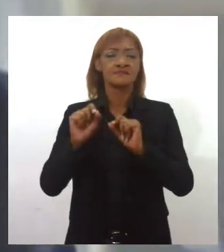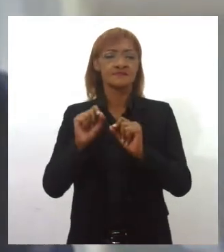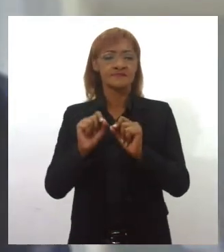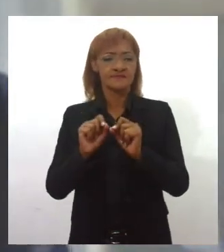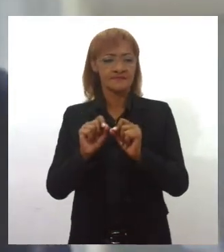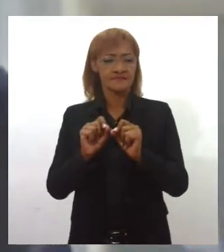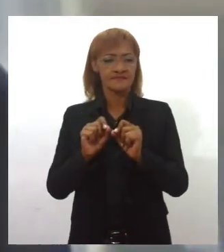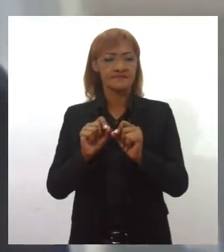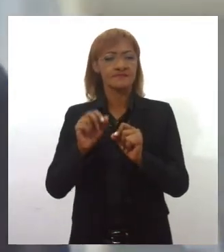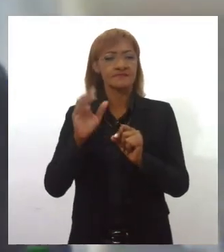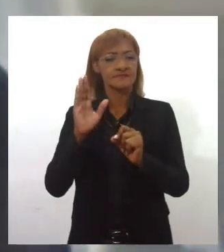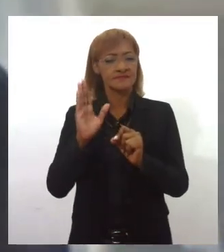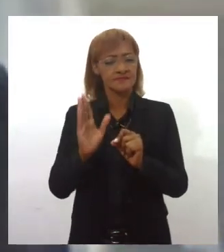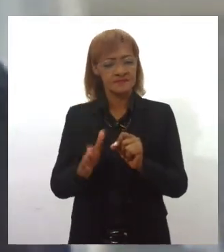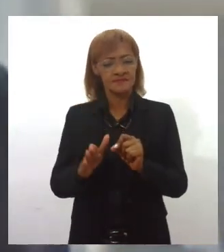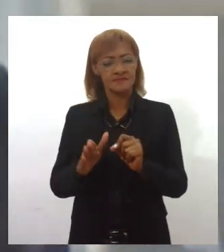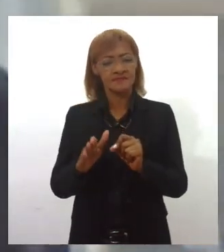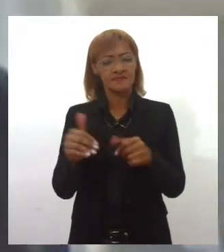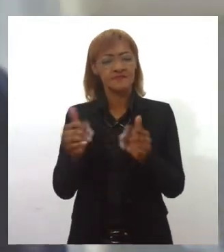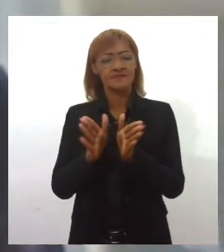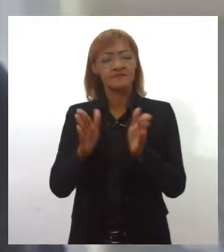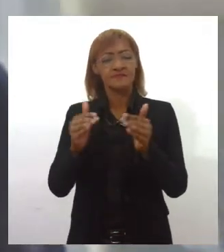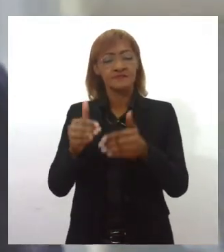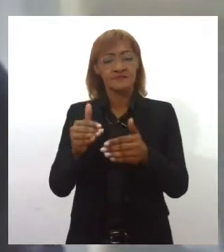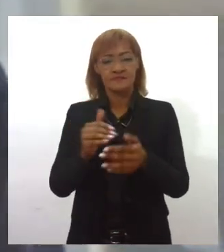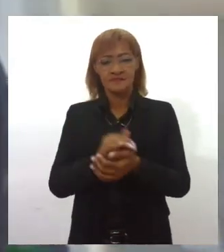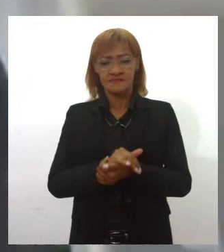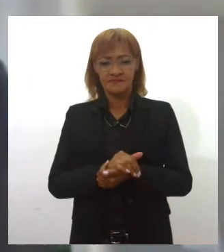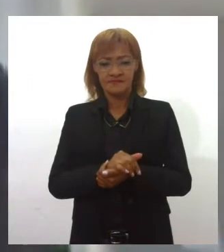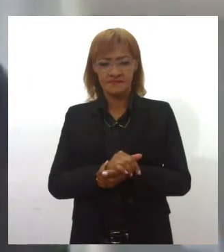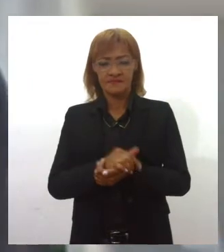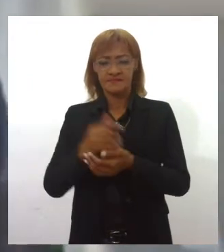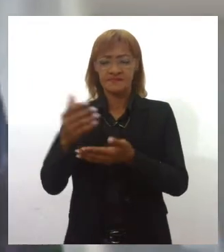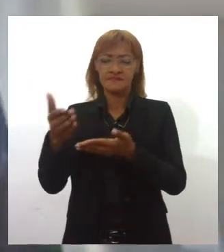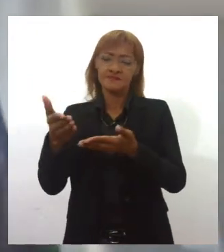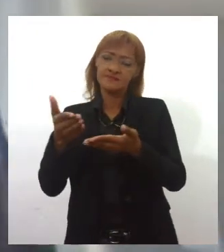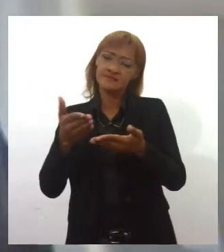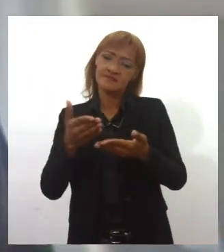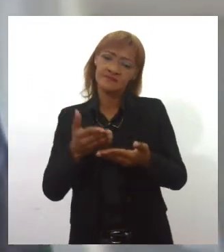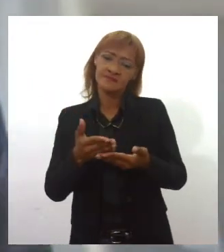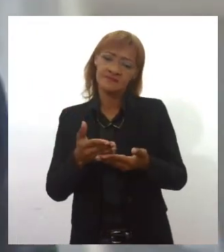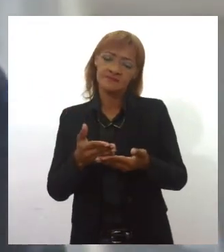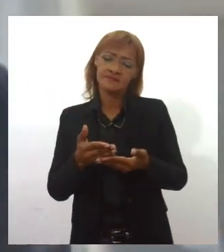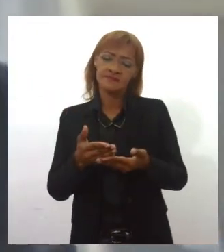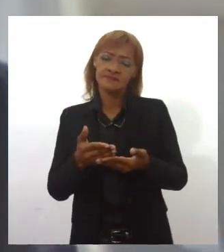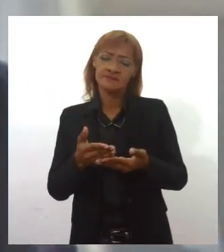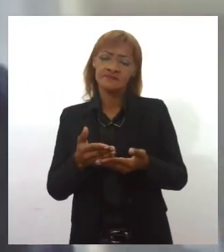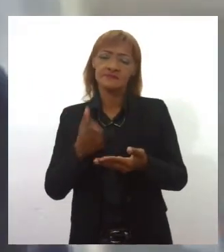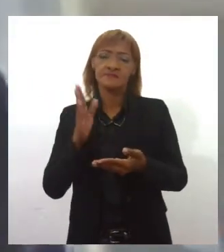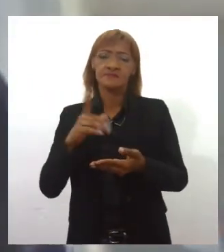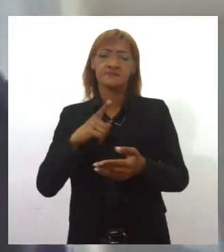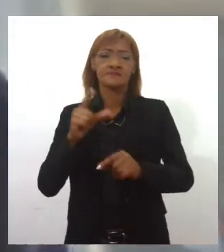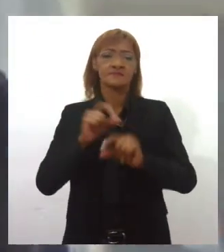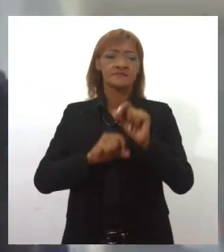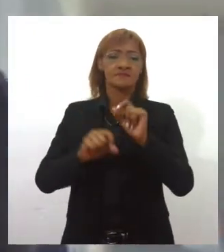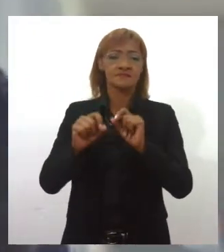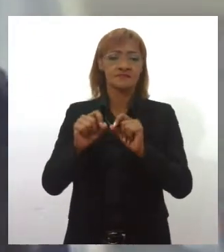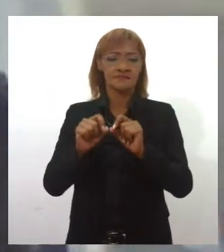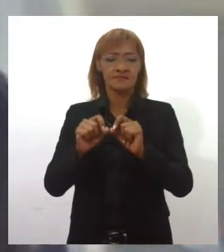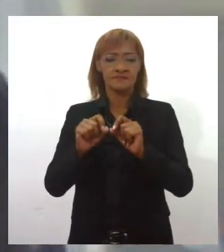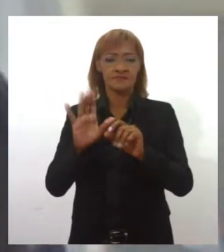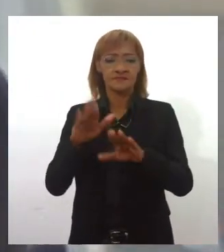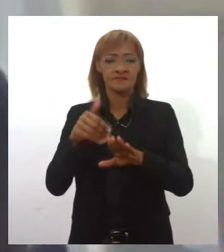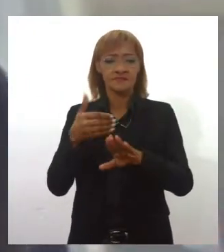determinações do Fórum Nacional de Educação, que prevê que essas conferências sejam realizadas até as